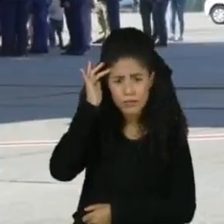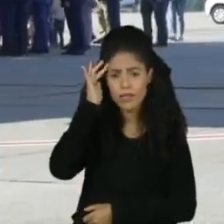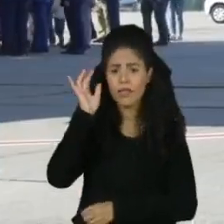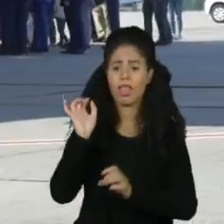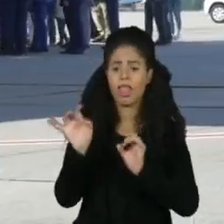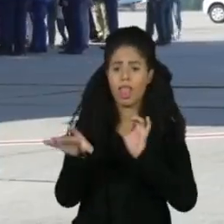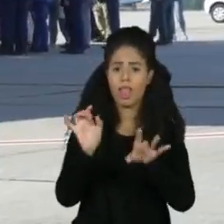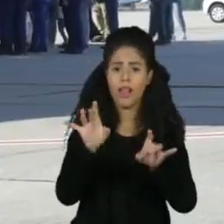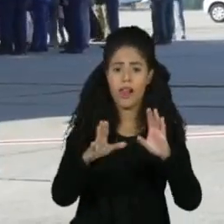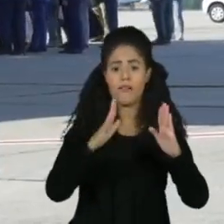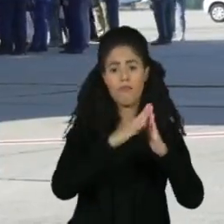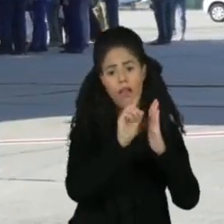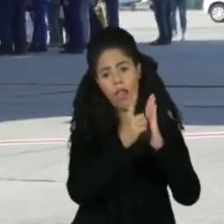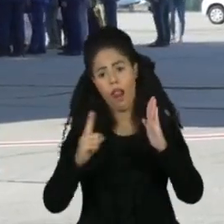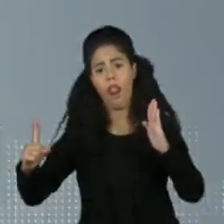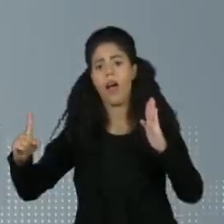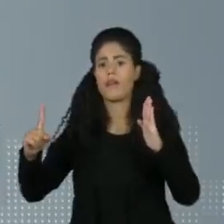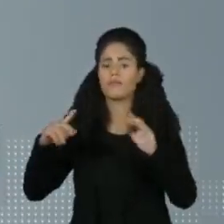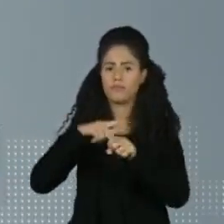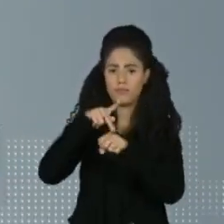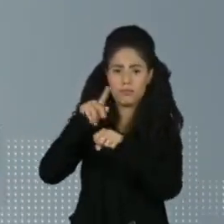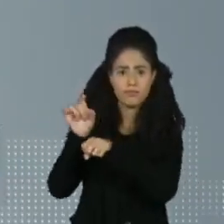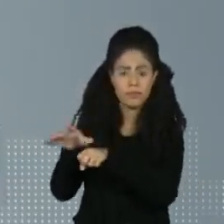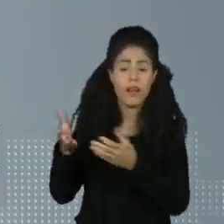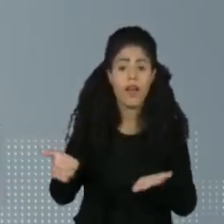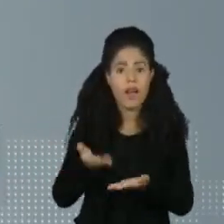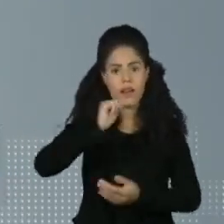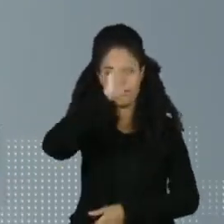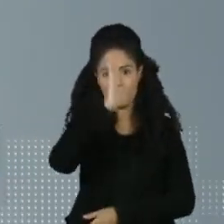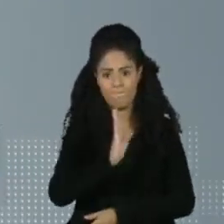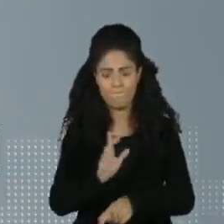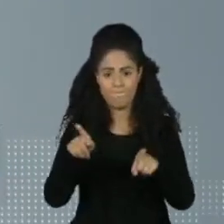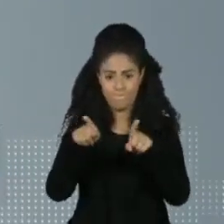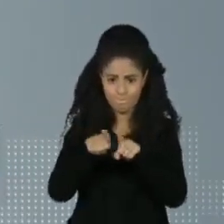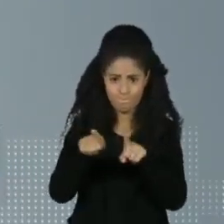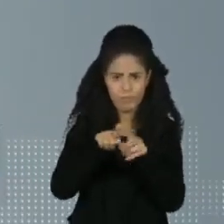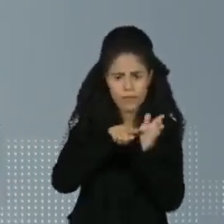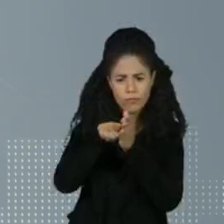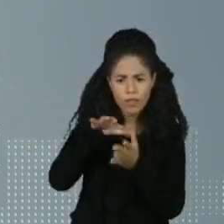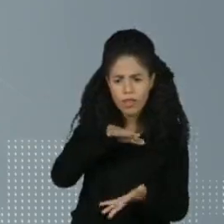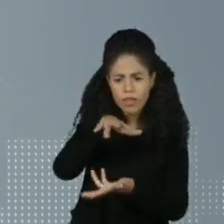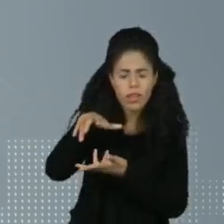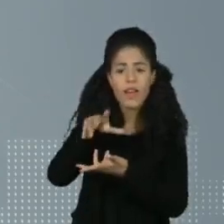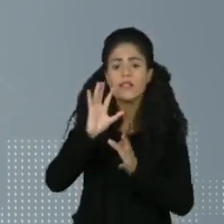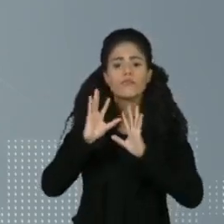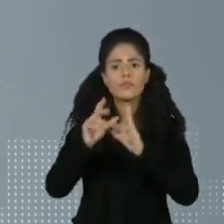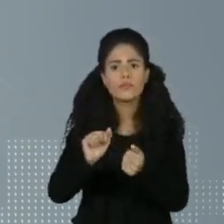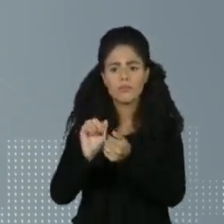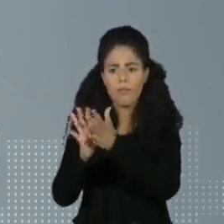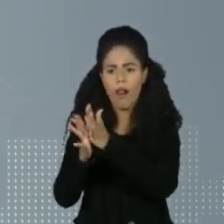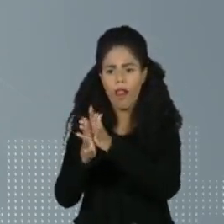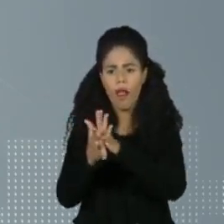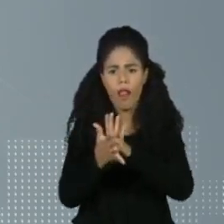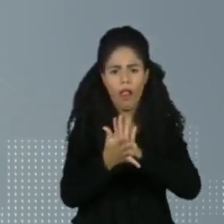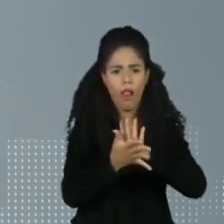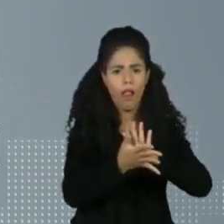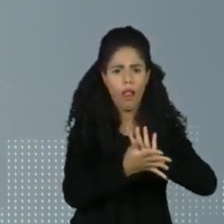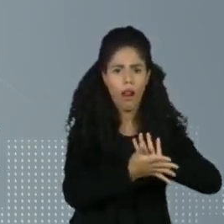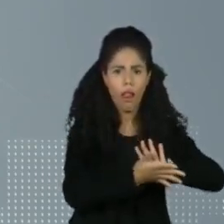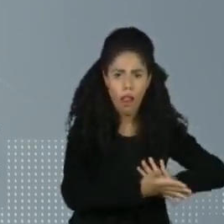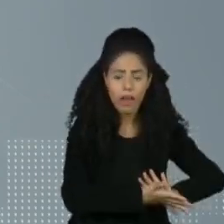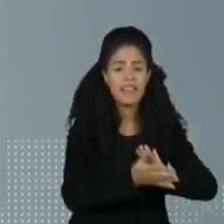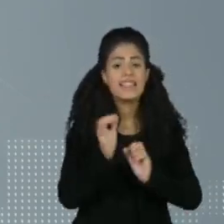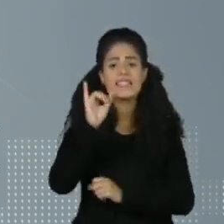seus países em busca de uma vida melhor. O Brasil é citado na análise global pelos assassinatos de ativistas ambientais.